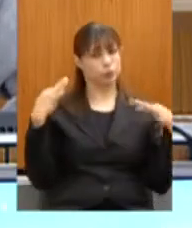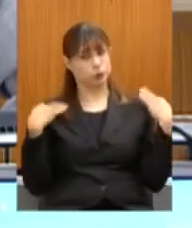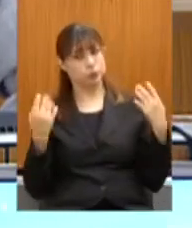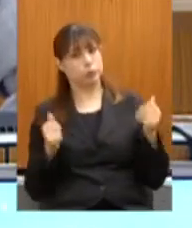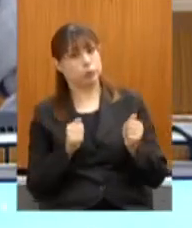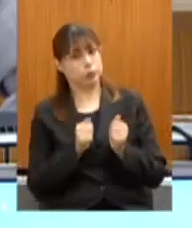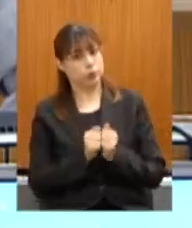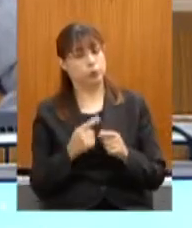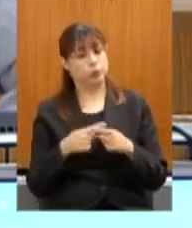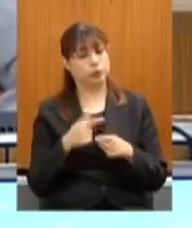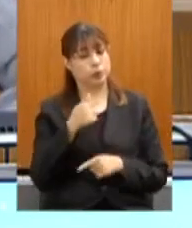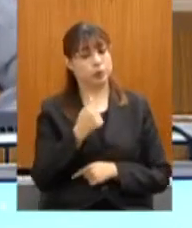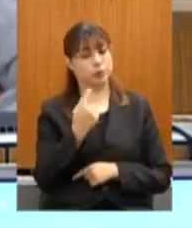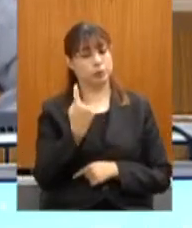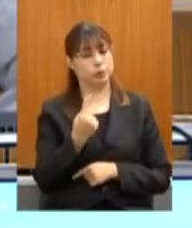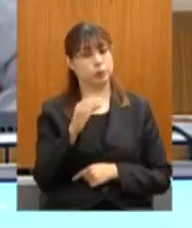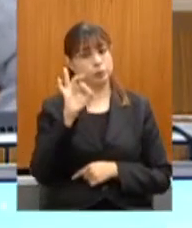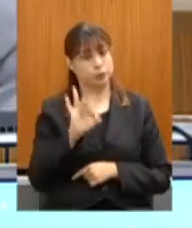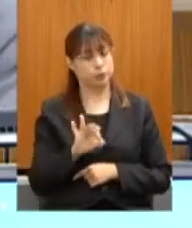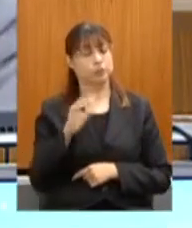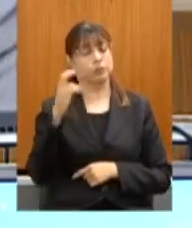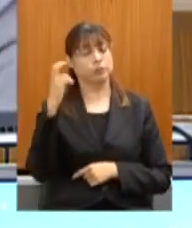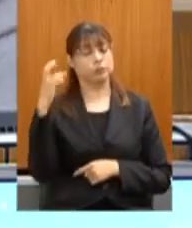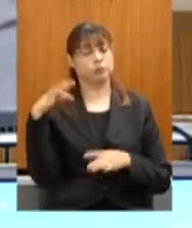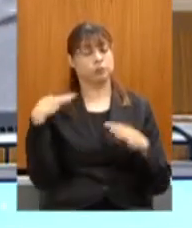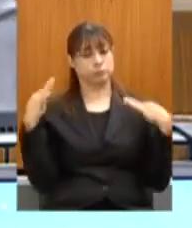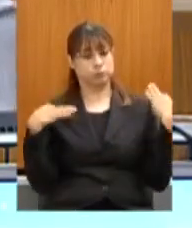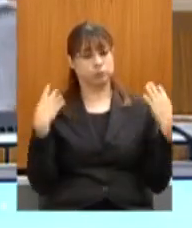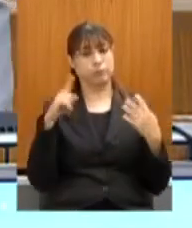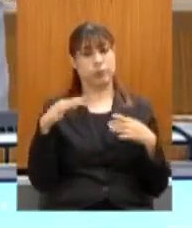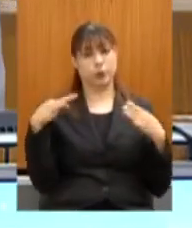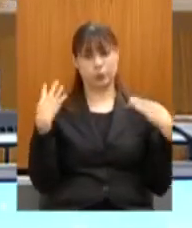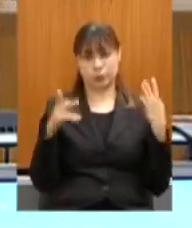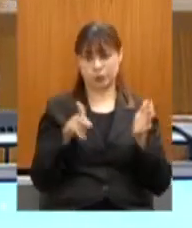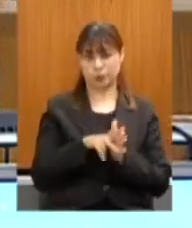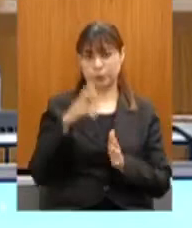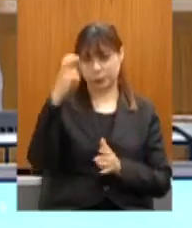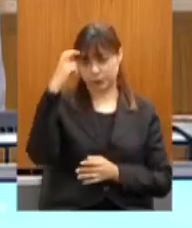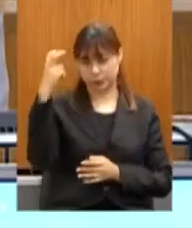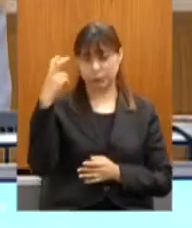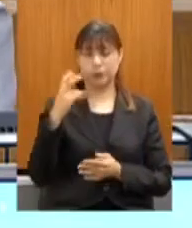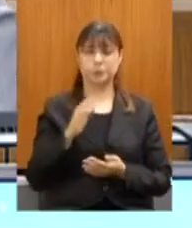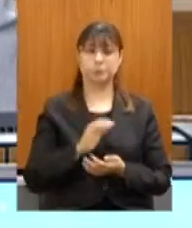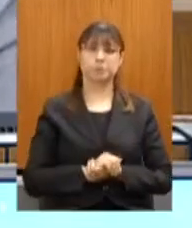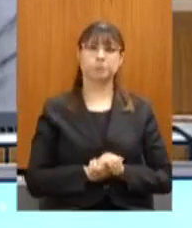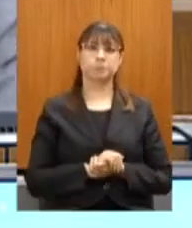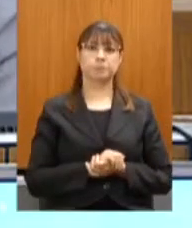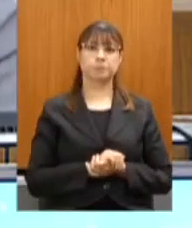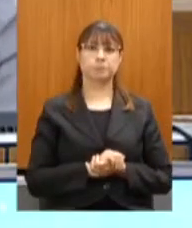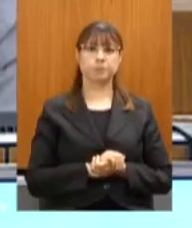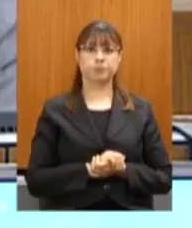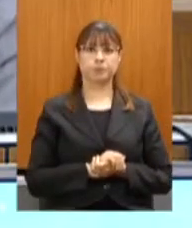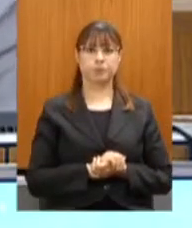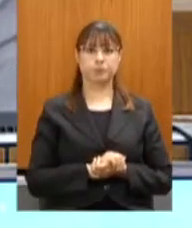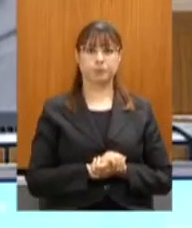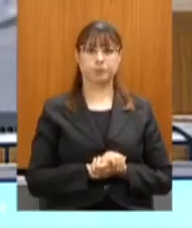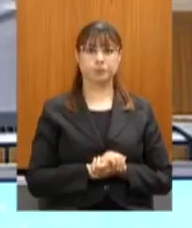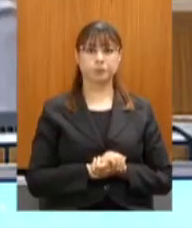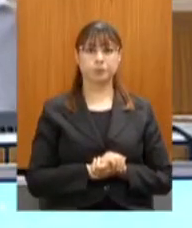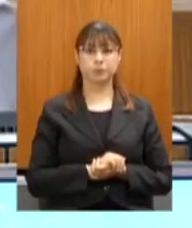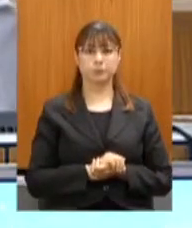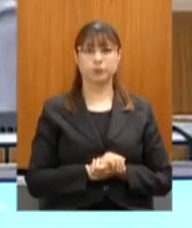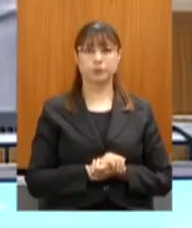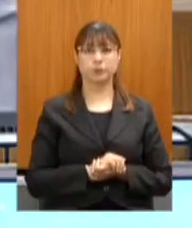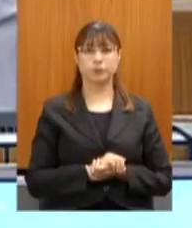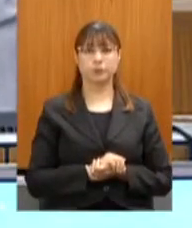porque 71% do turismo nosso é um turismo cultural. Pode passar. O destino Minas